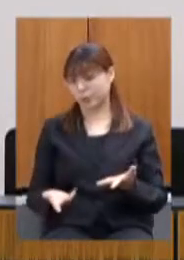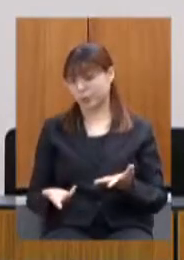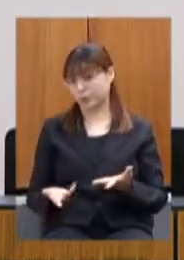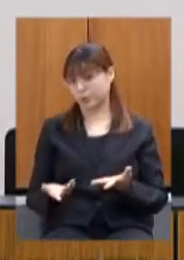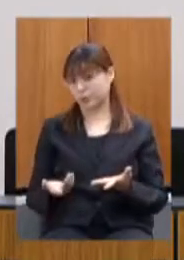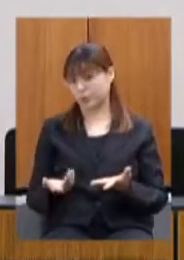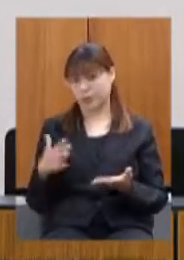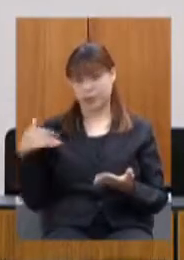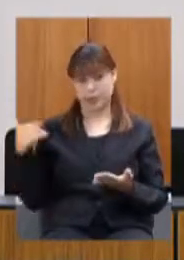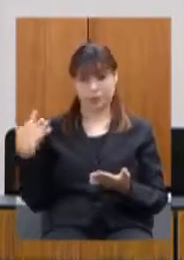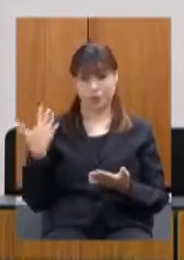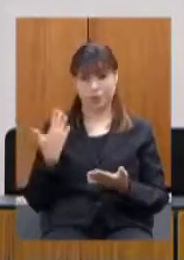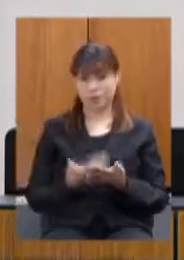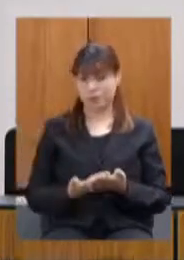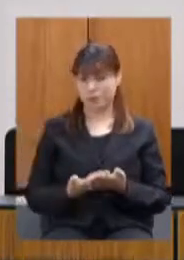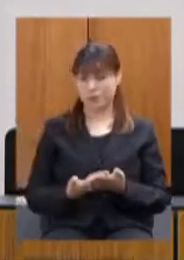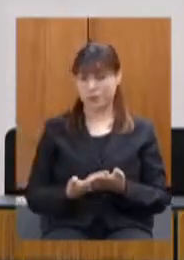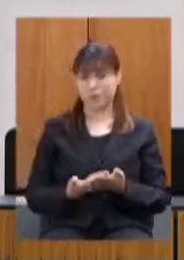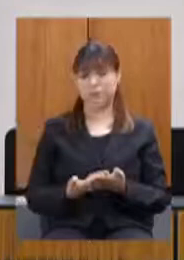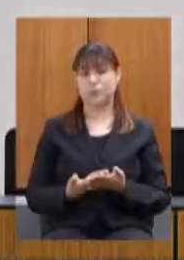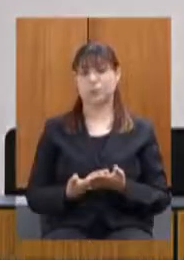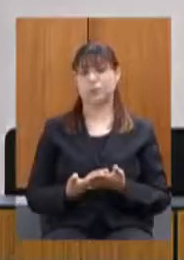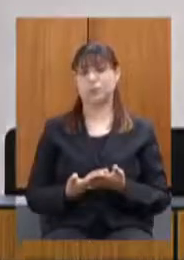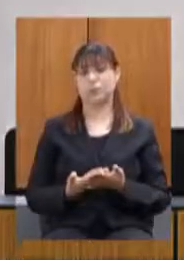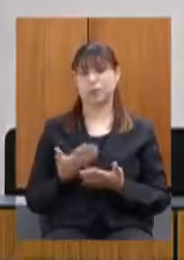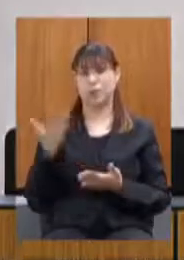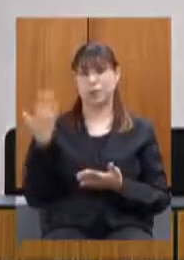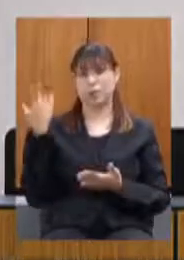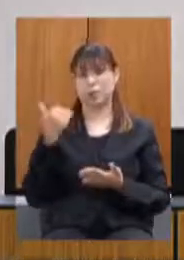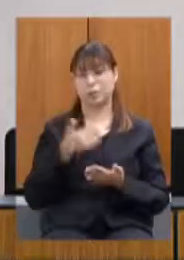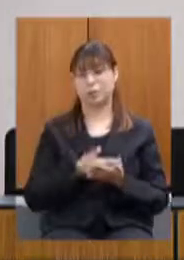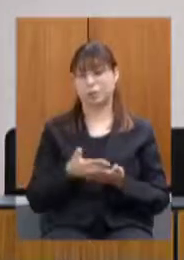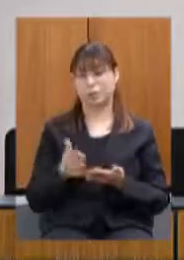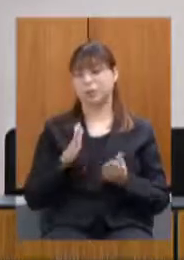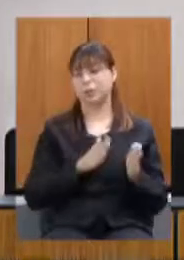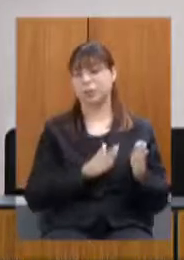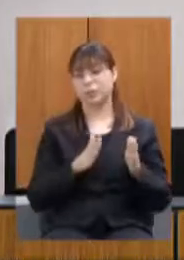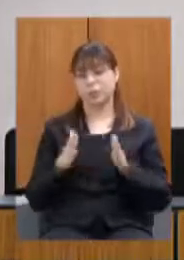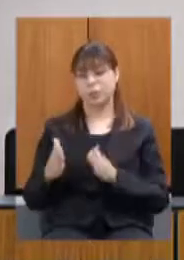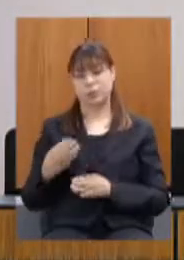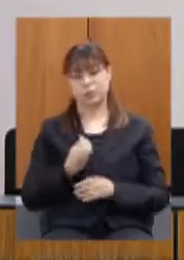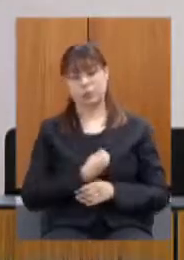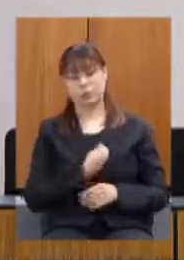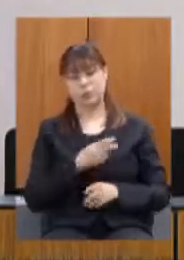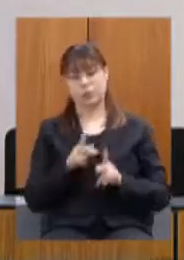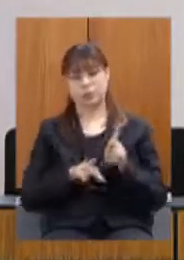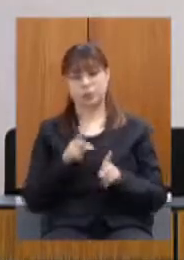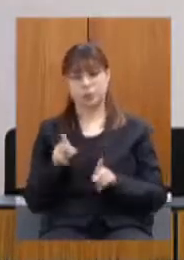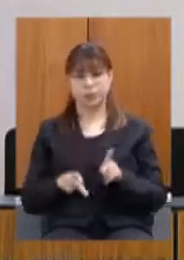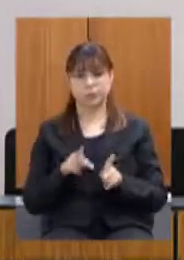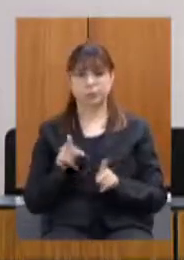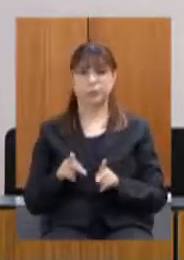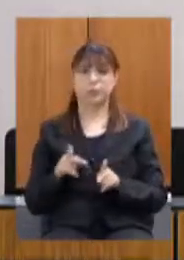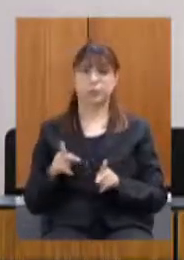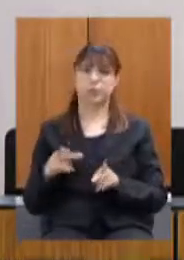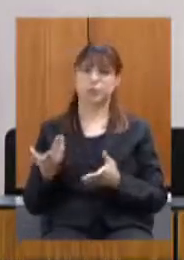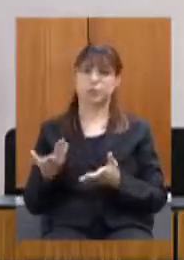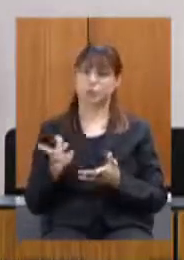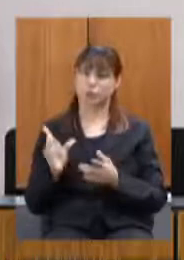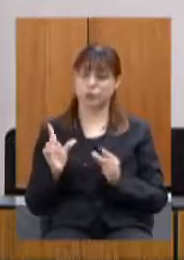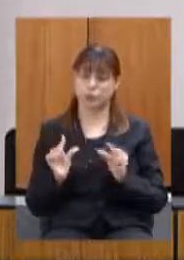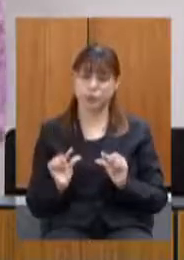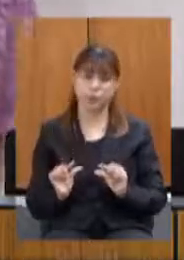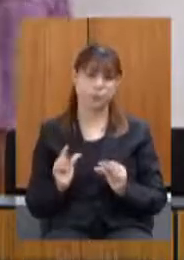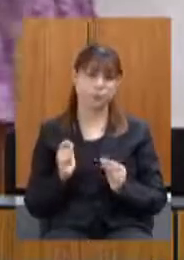desse estado desde quando foi criado esse processo de participação popular o pagamento foi tão baixo